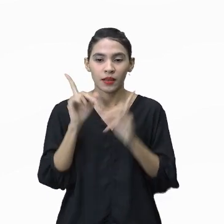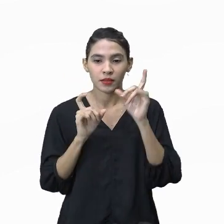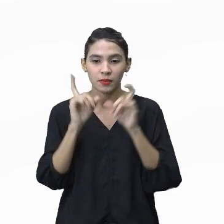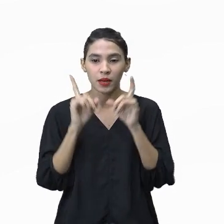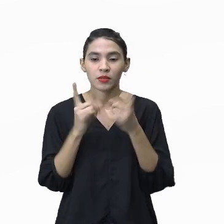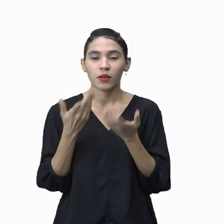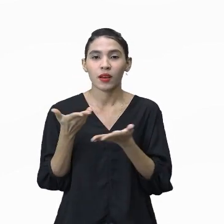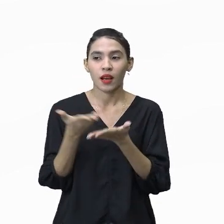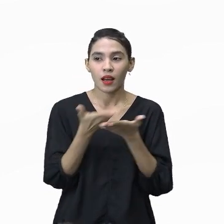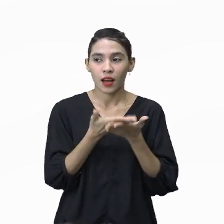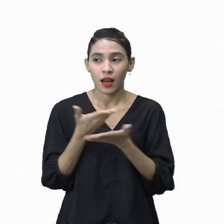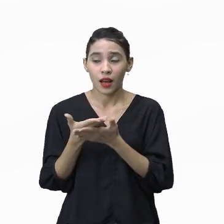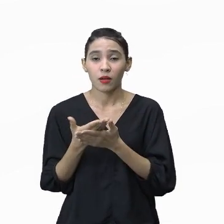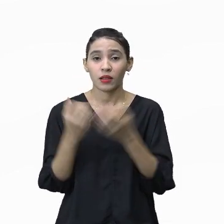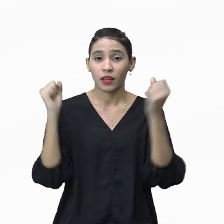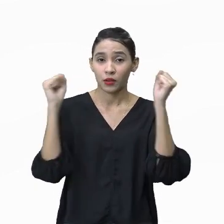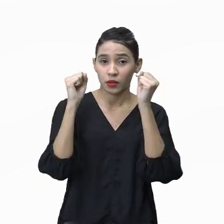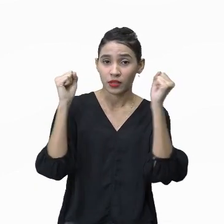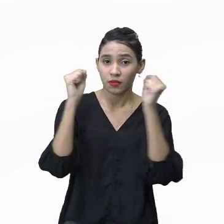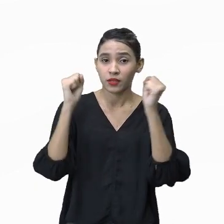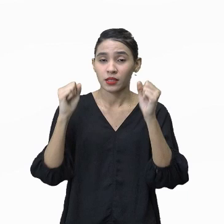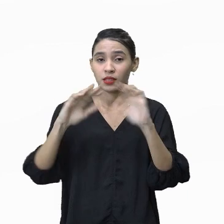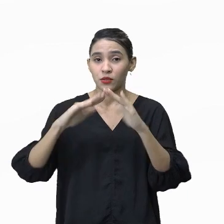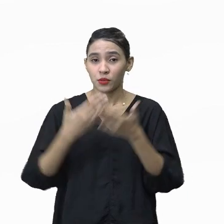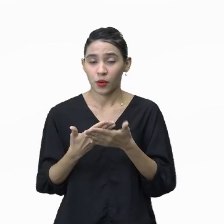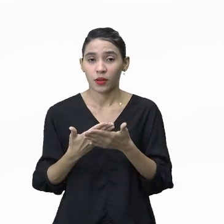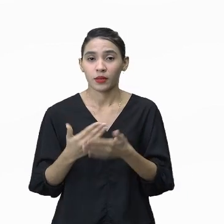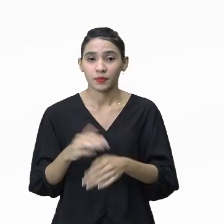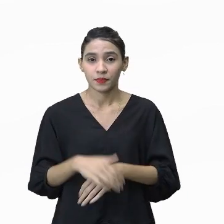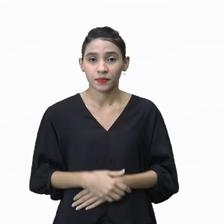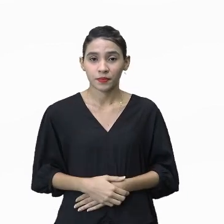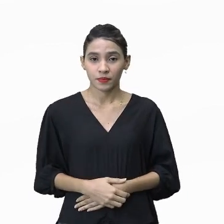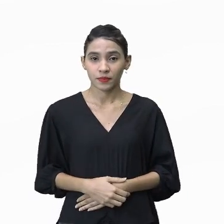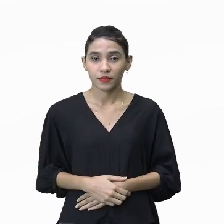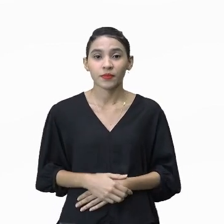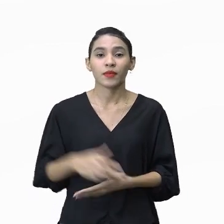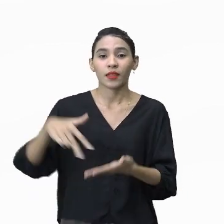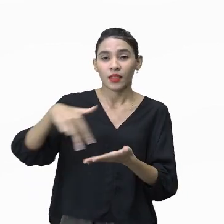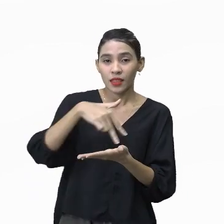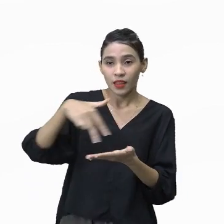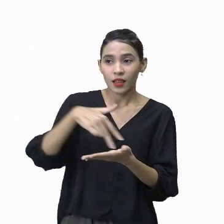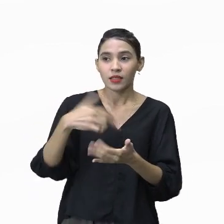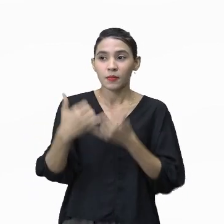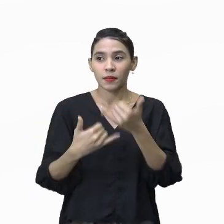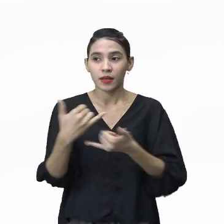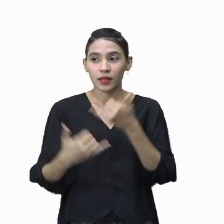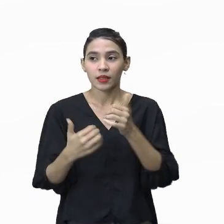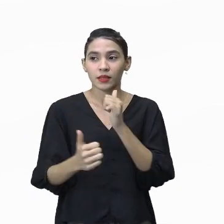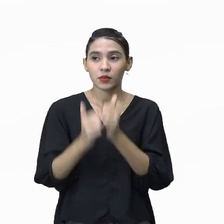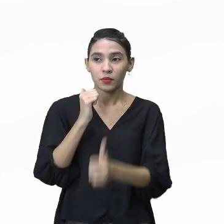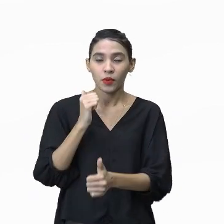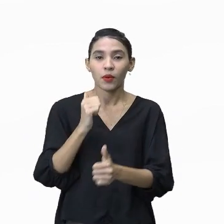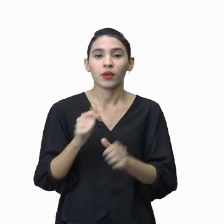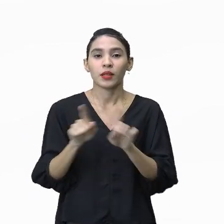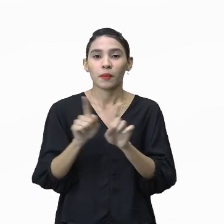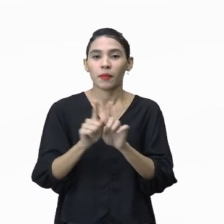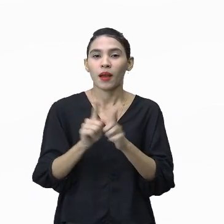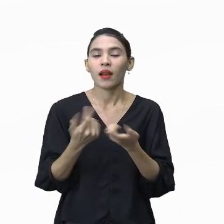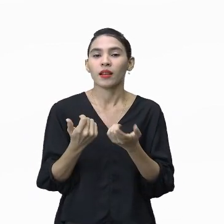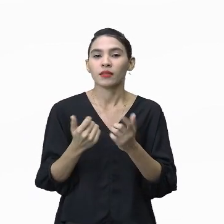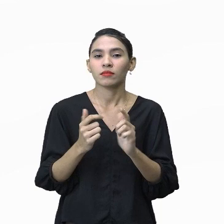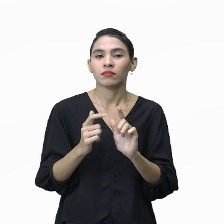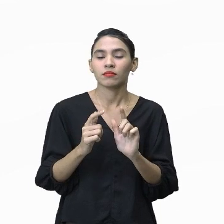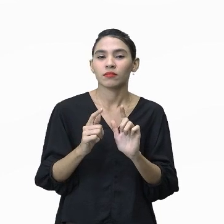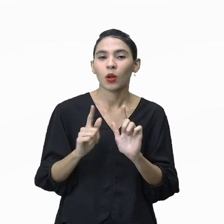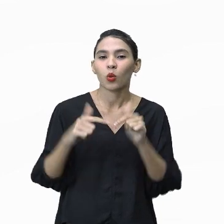Nas aulas de educação física nas escolas, tá bom? As expressões de dança, os jogos, os esportes, as lutas,